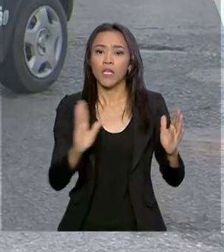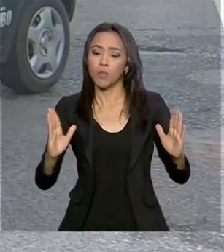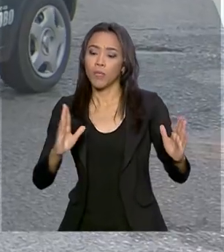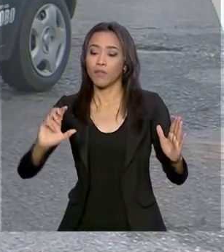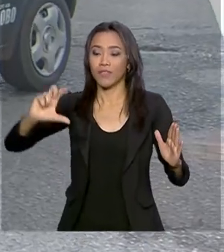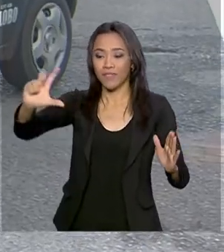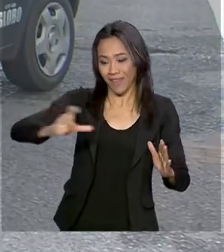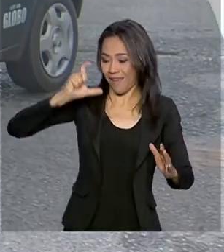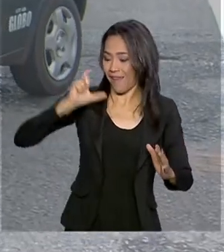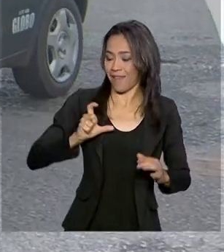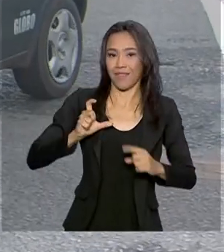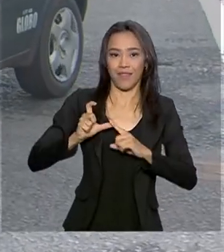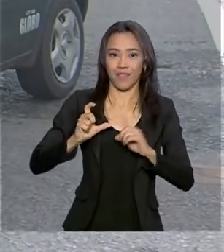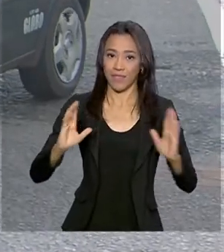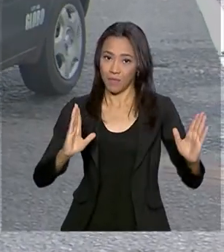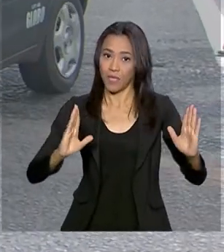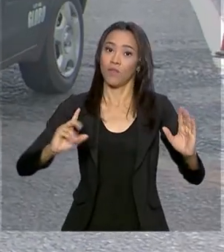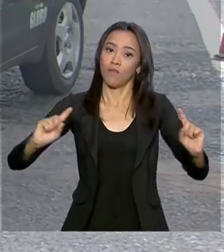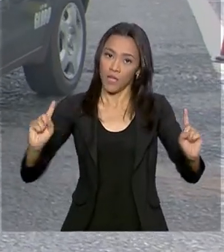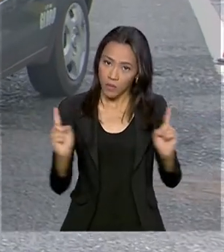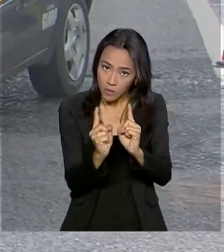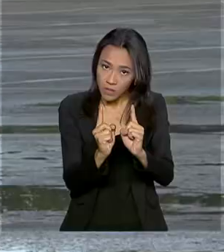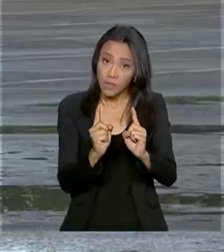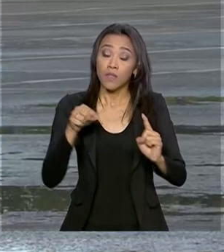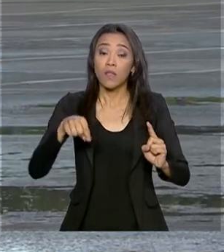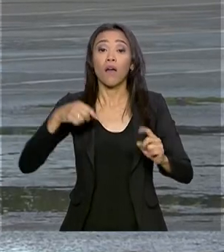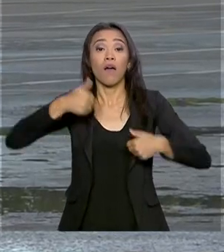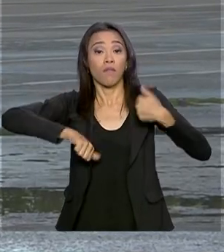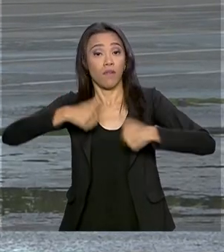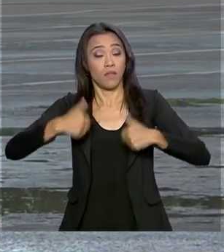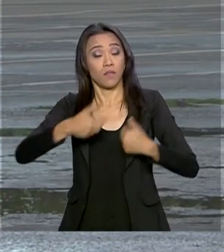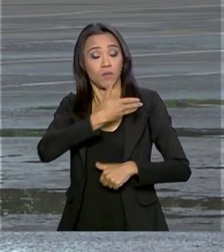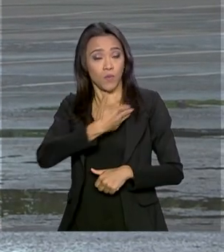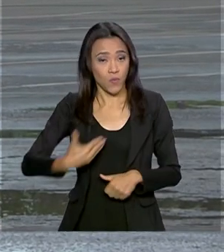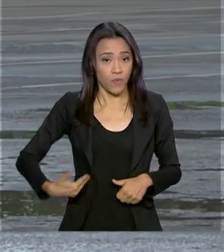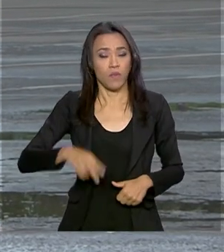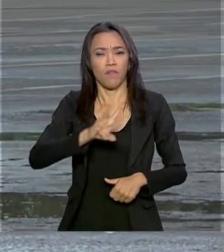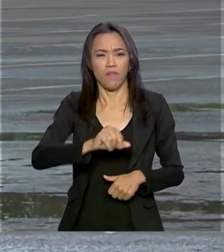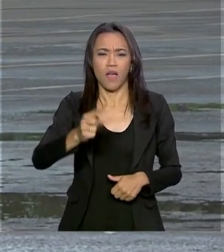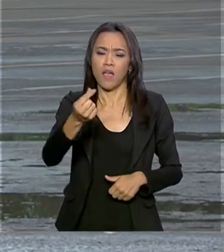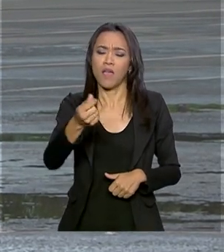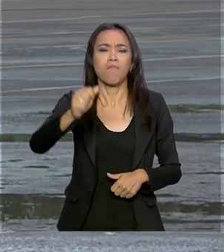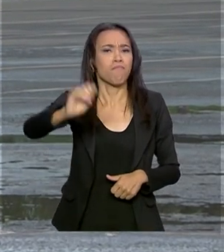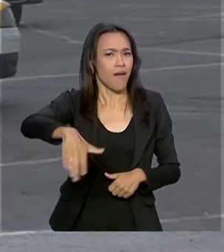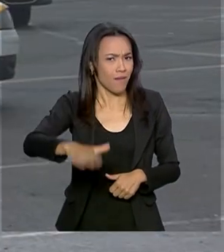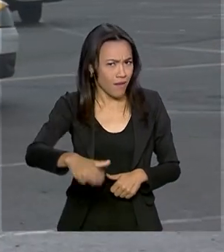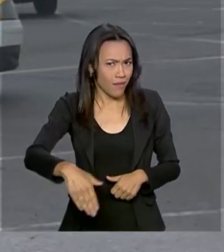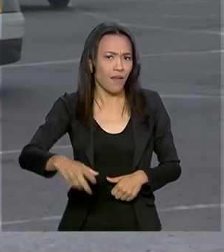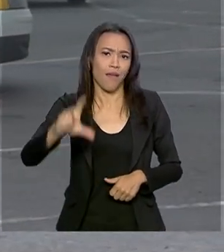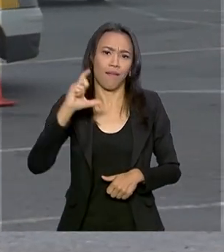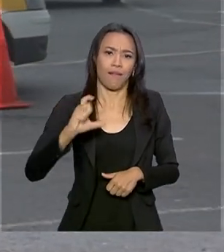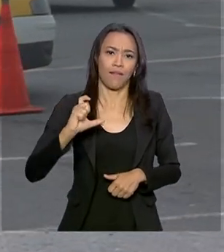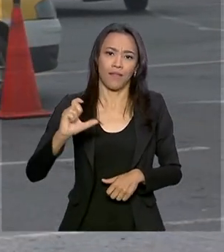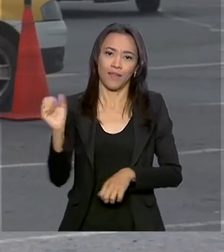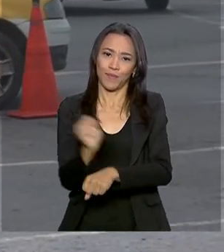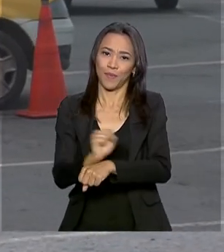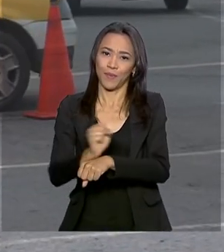Na avaliação do governo, essas mudanças também devem baratear o preço final da carteira de motorista.